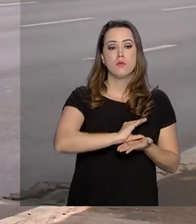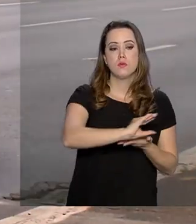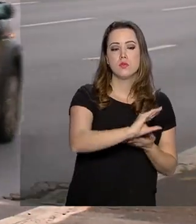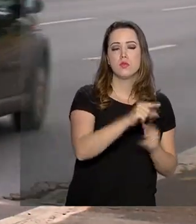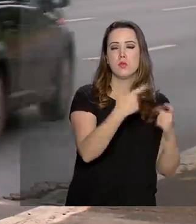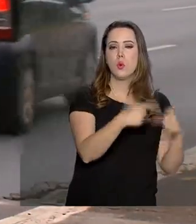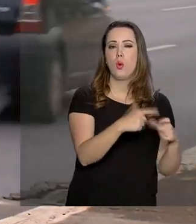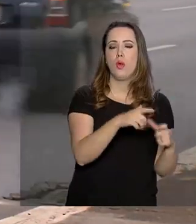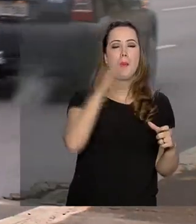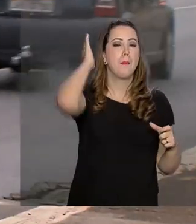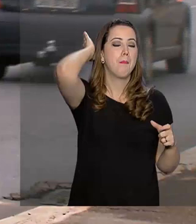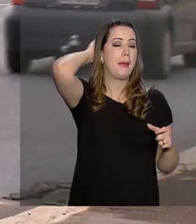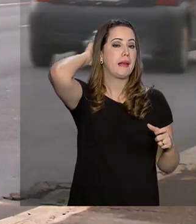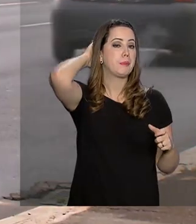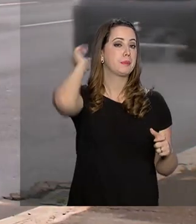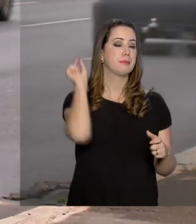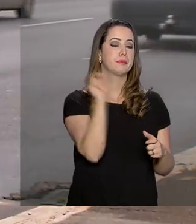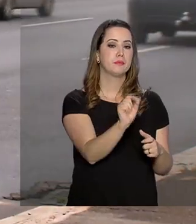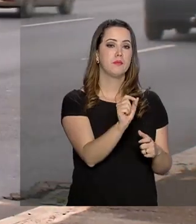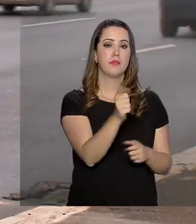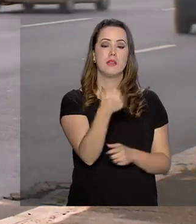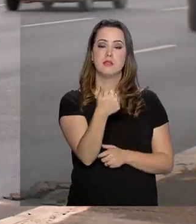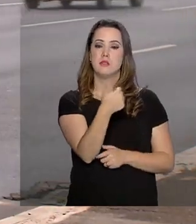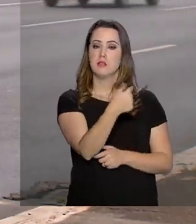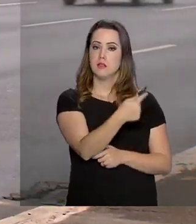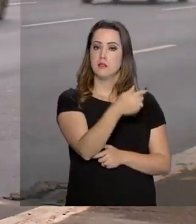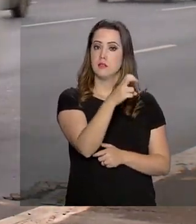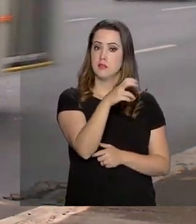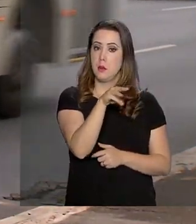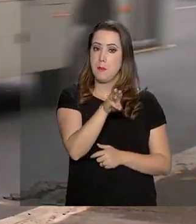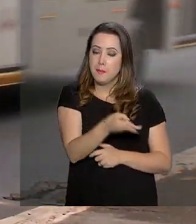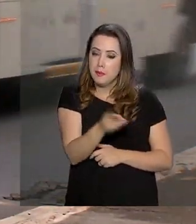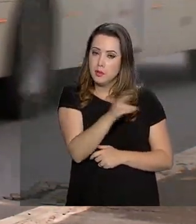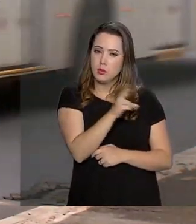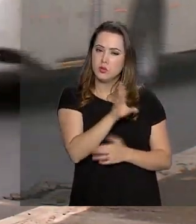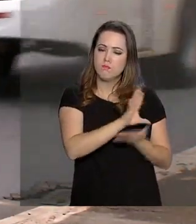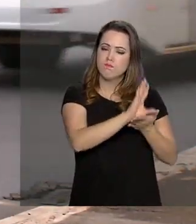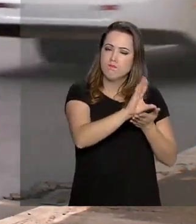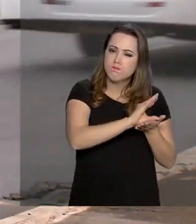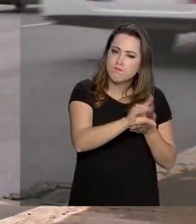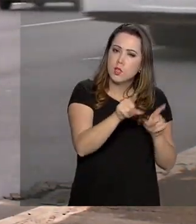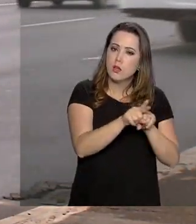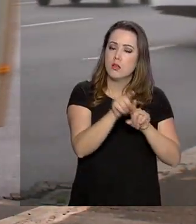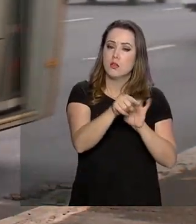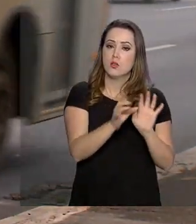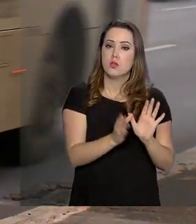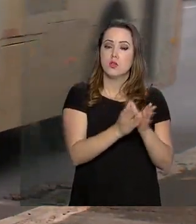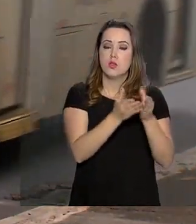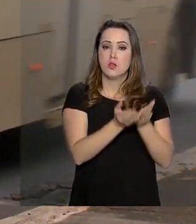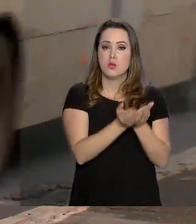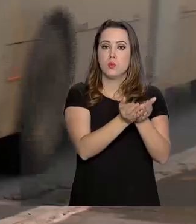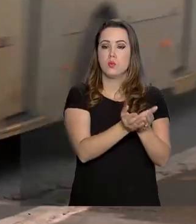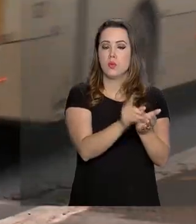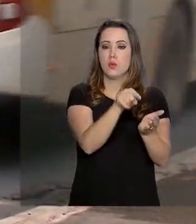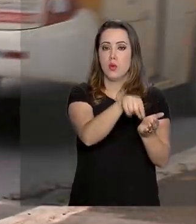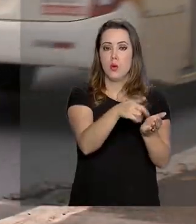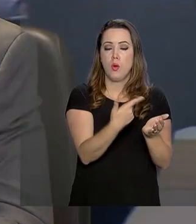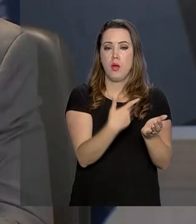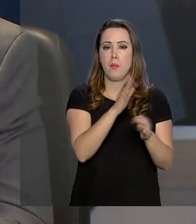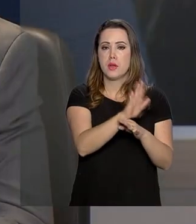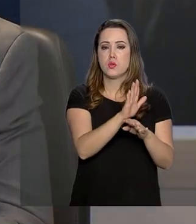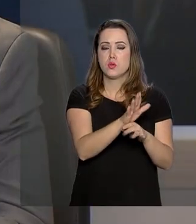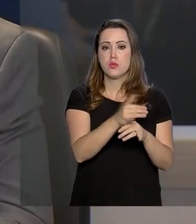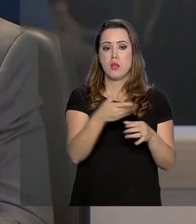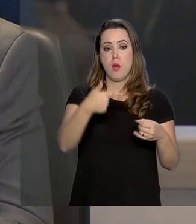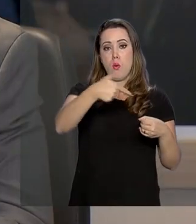de Santarém, no Pará. São R 175 milhões que vão beneficiar o setor de distribuição dos combustíveis na região norte.